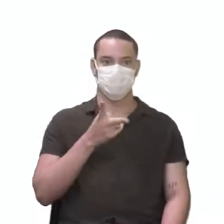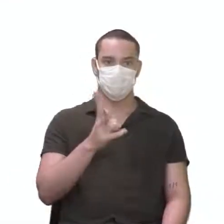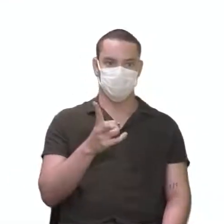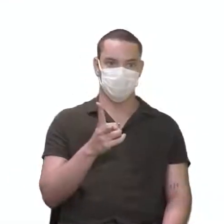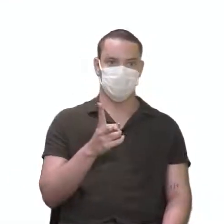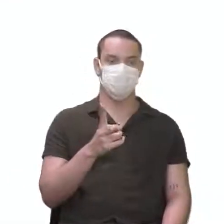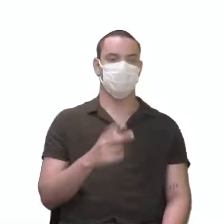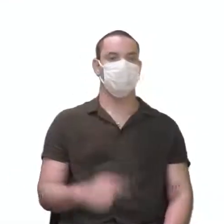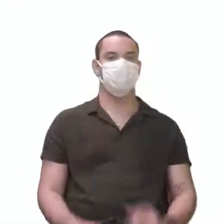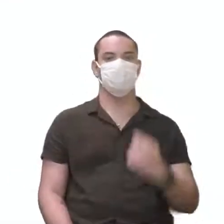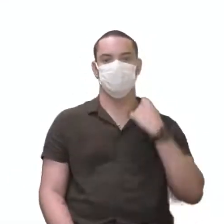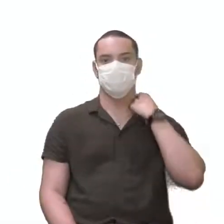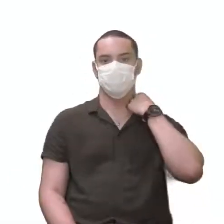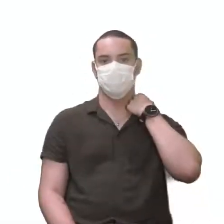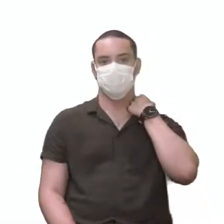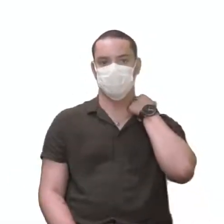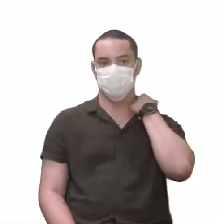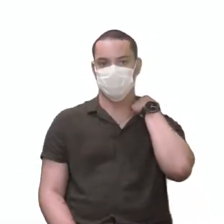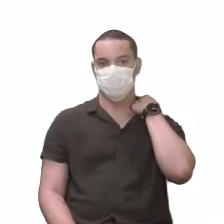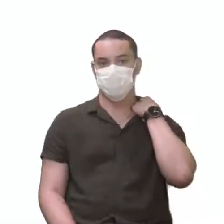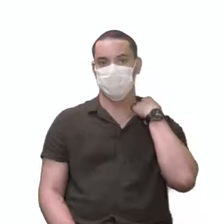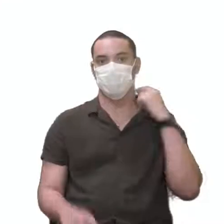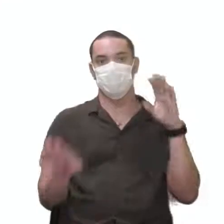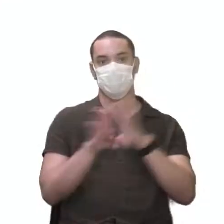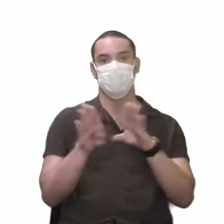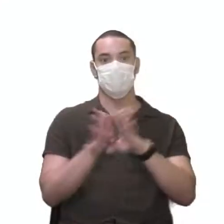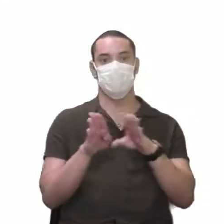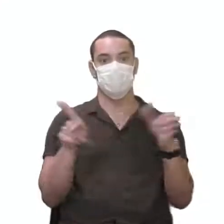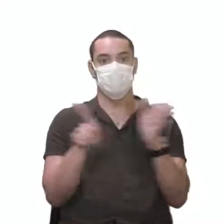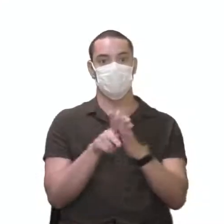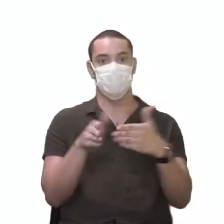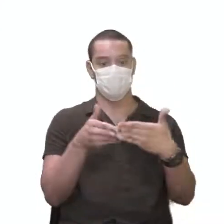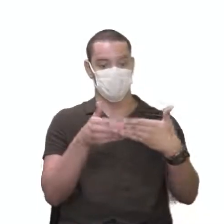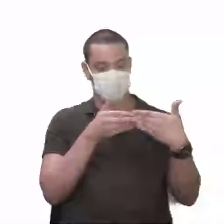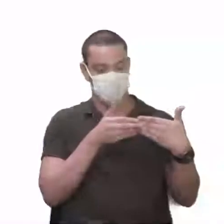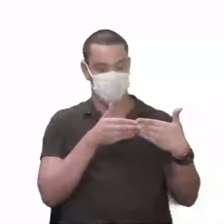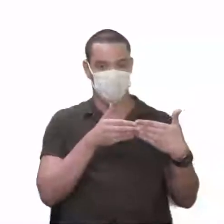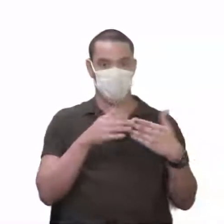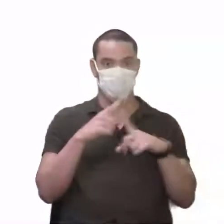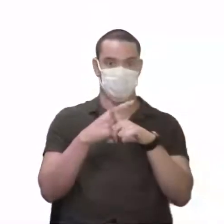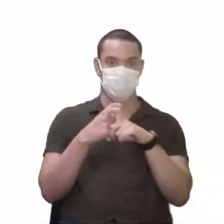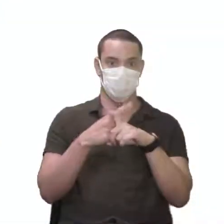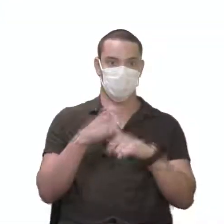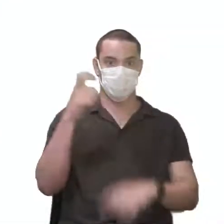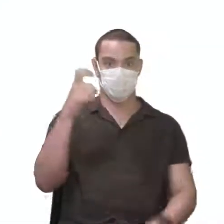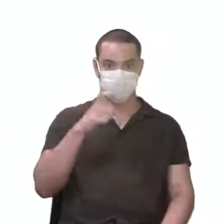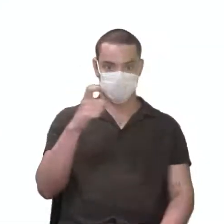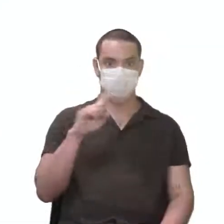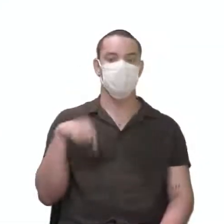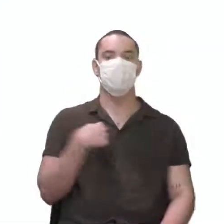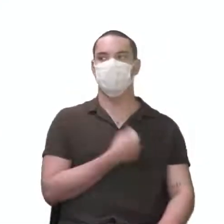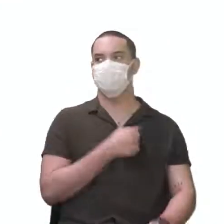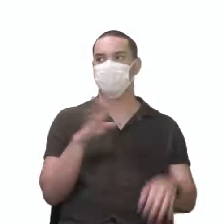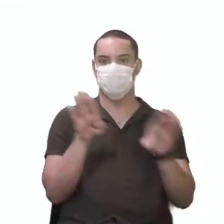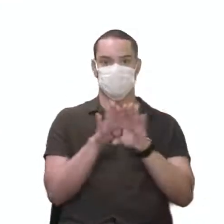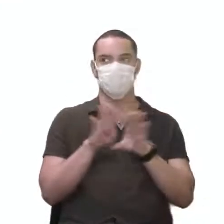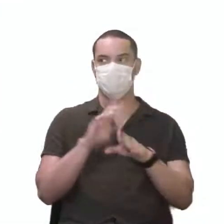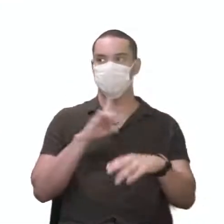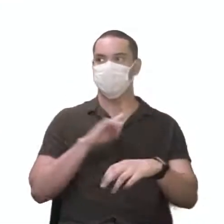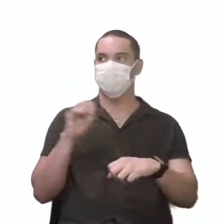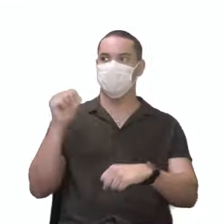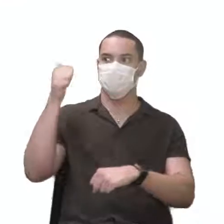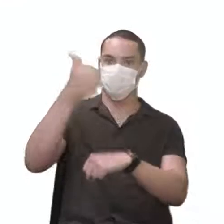a herança sexual ligada ao cromossomo X. Aí a gente também tem a